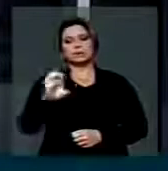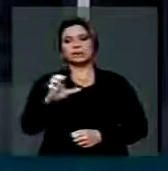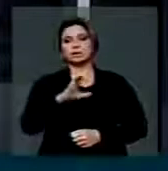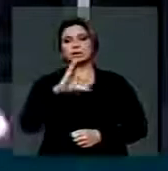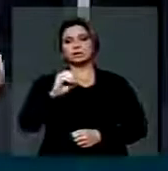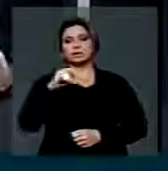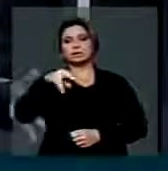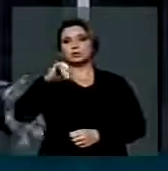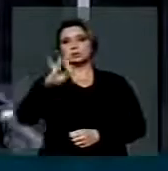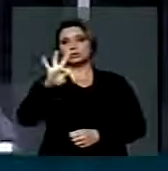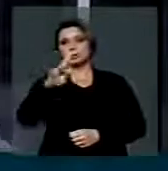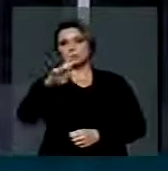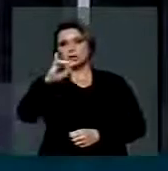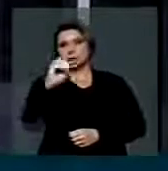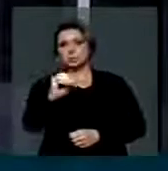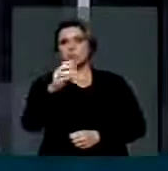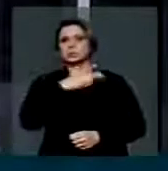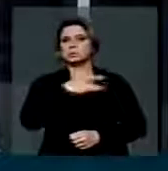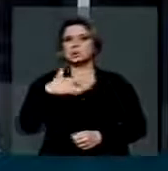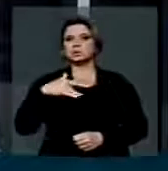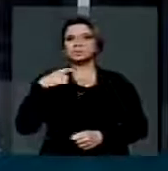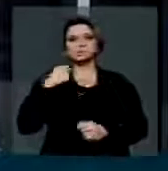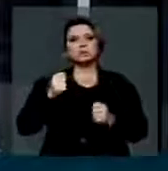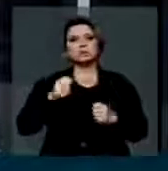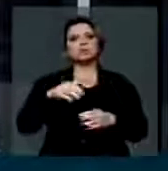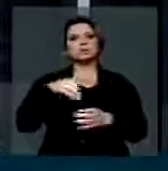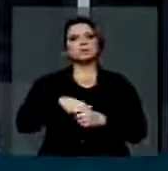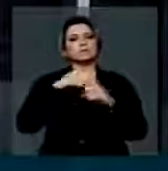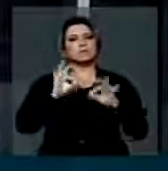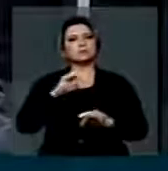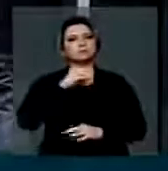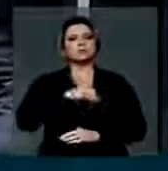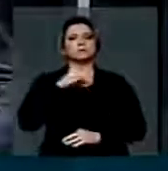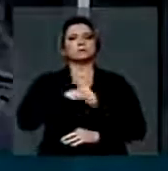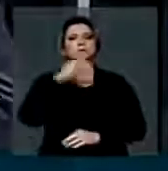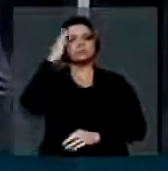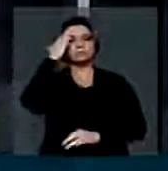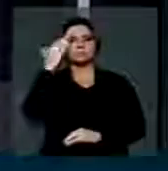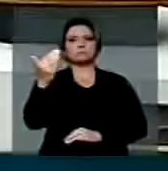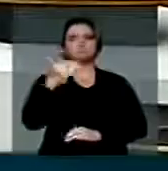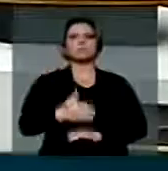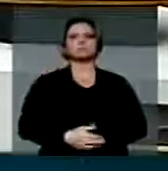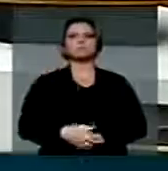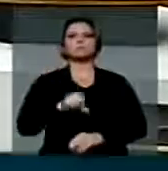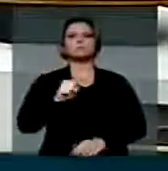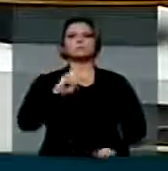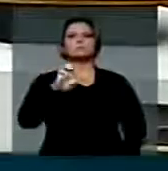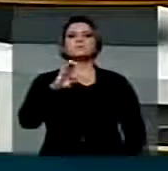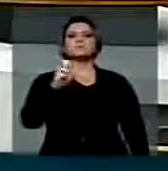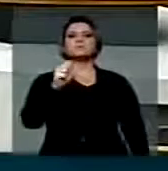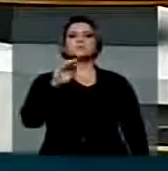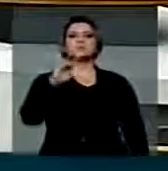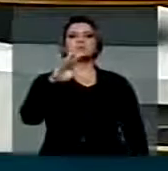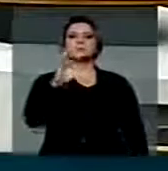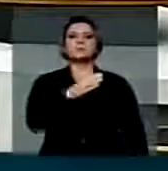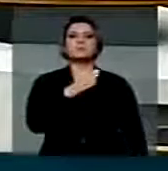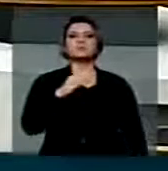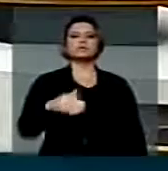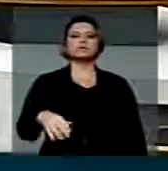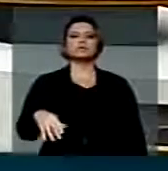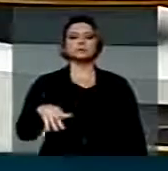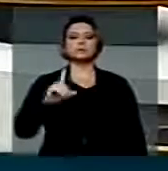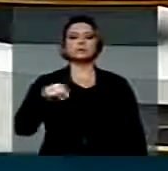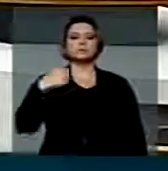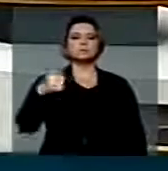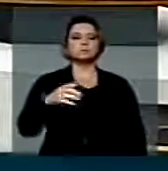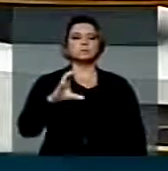Saúde de endemia, votando definitivamente o piso. Muito obrigado. Eminente Sebastião Bala Rocha, depois o